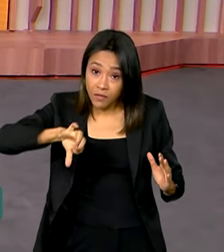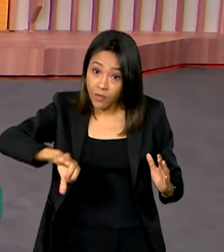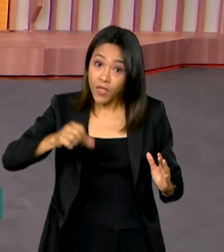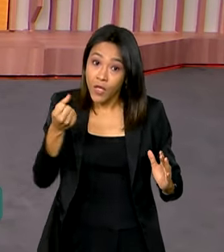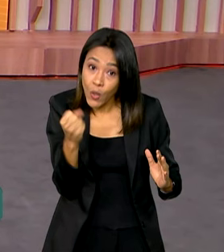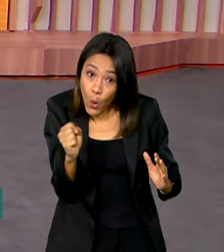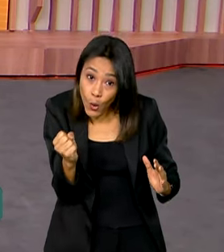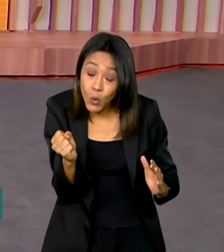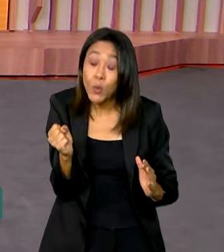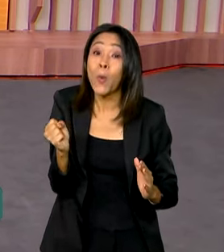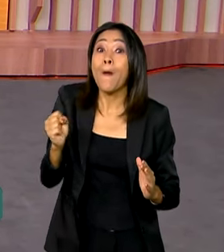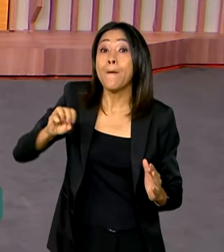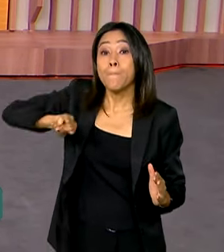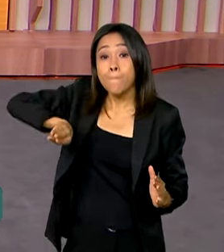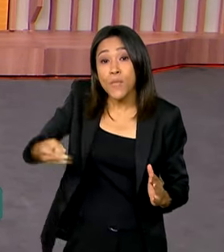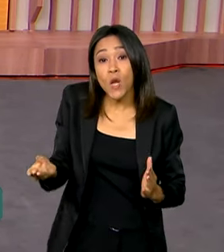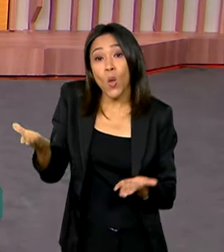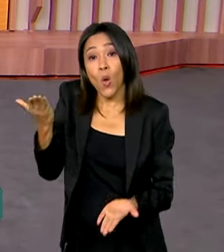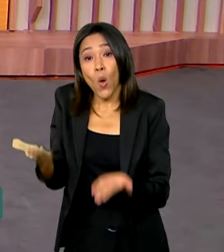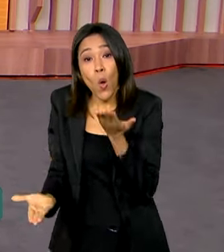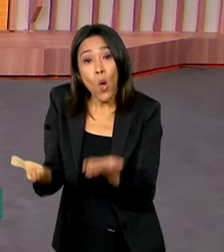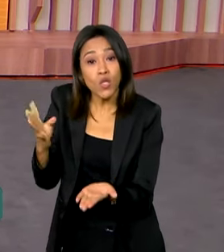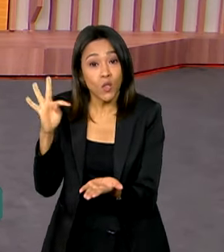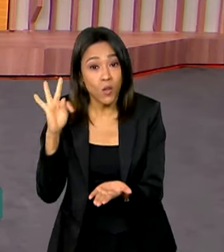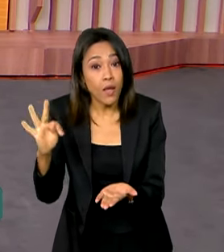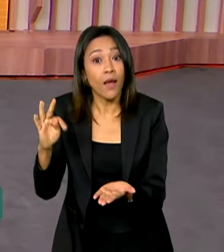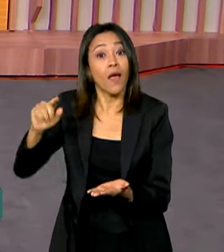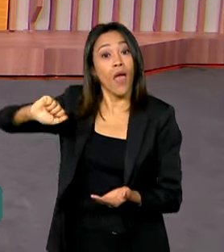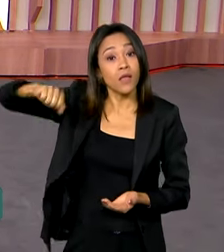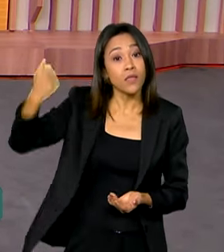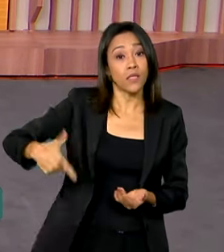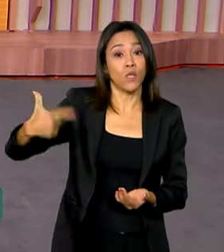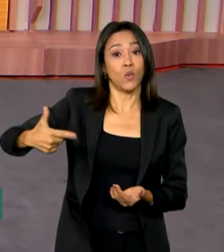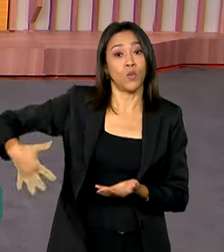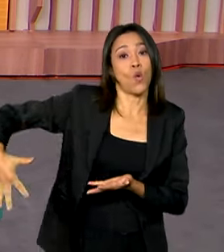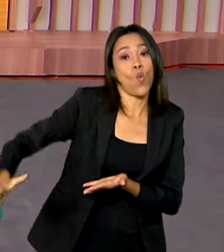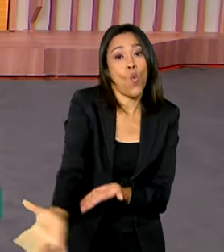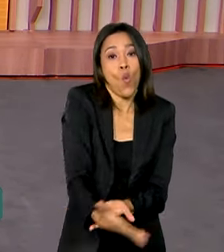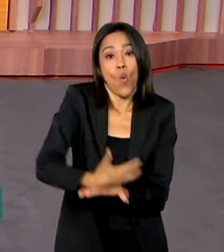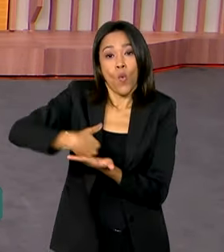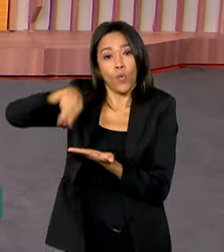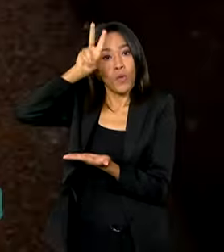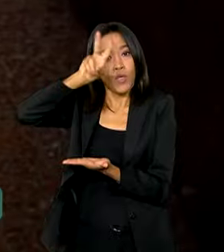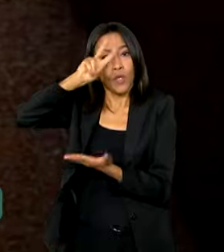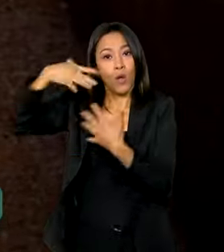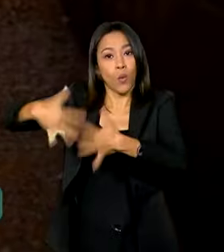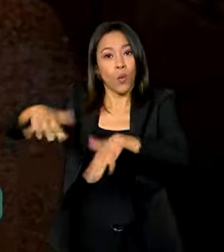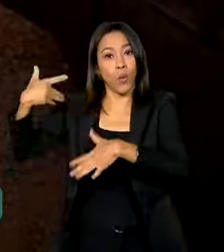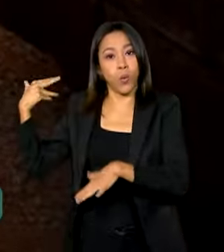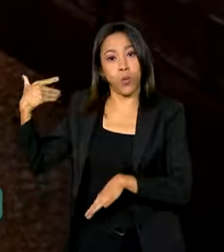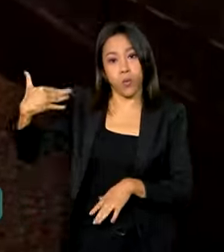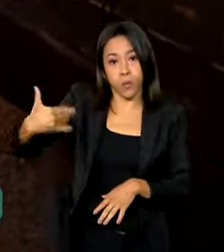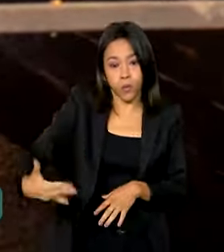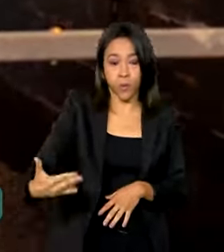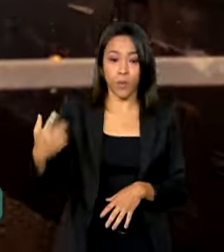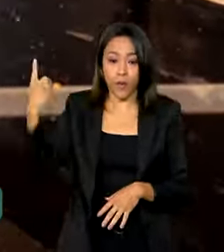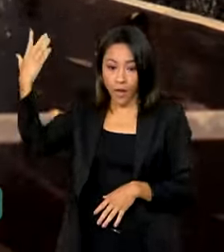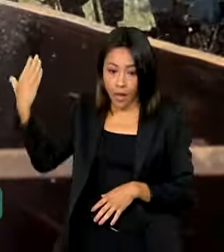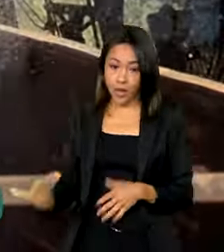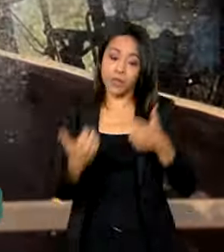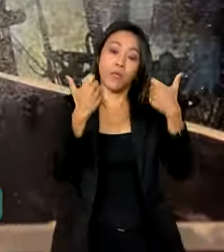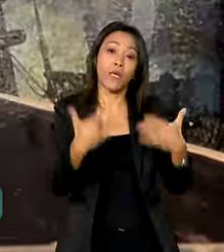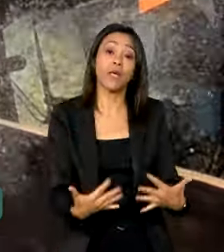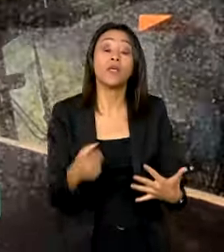De acordo com a Conab, será a segunda maior safra a ser colhida na série histórica. O valor estimado da